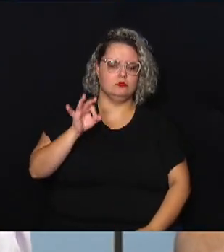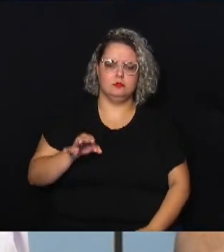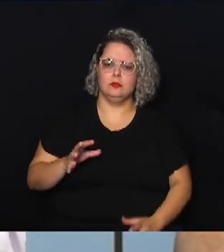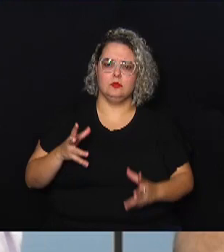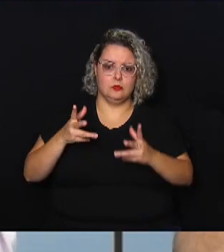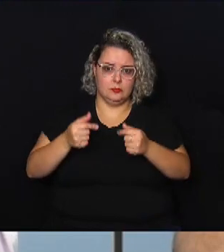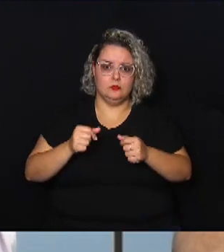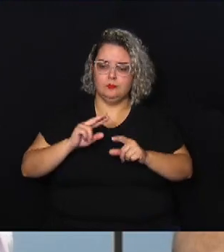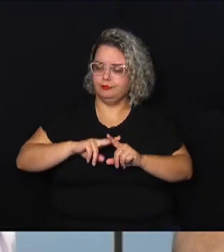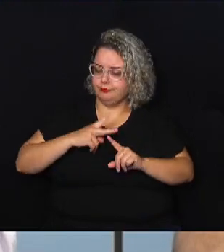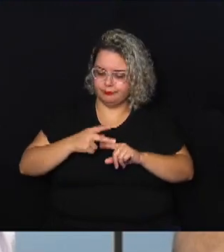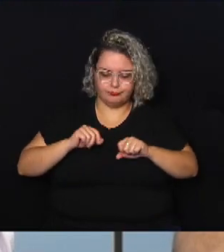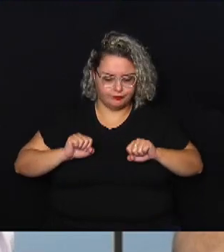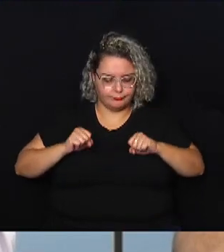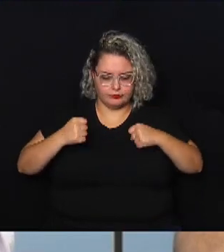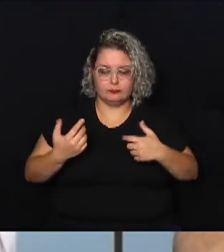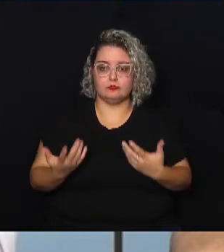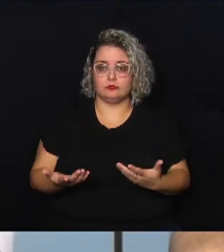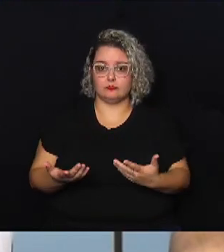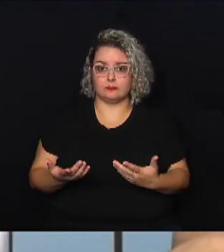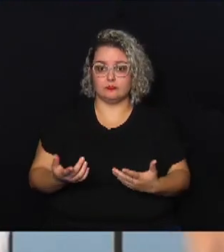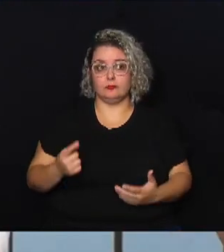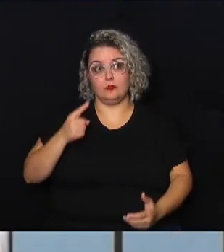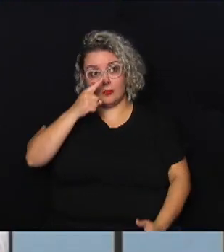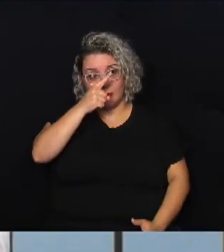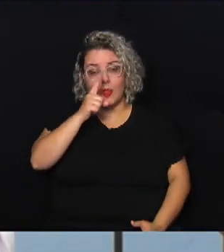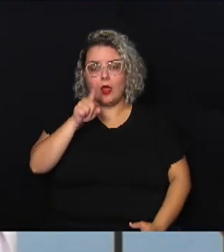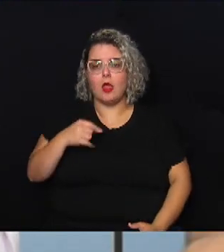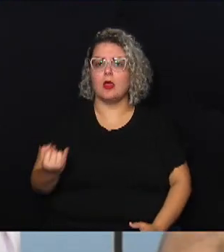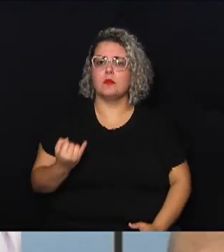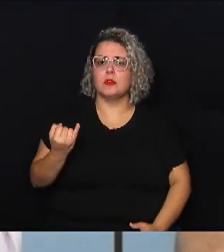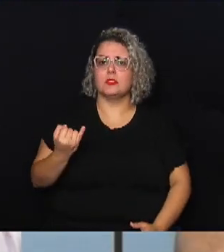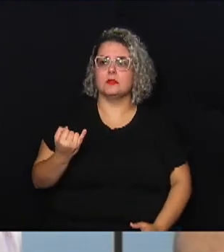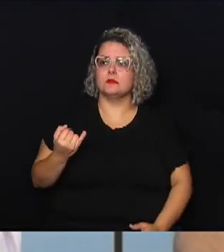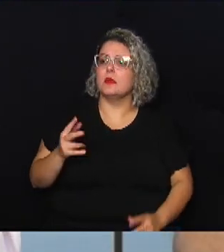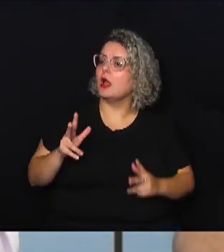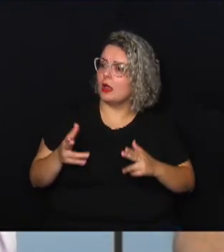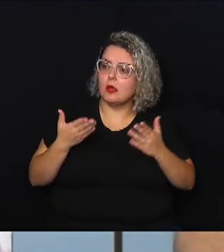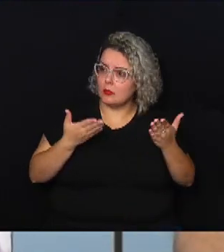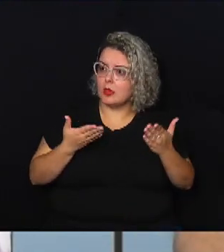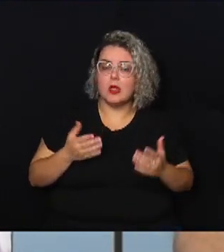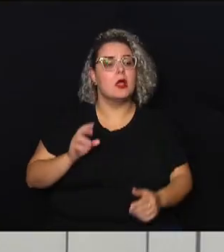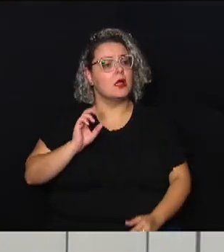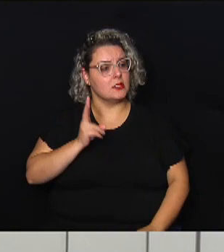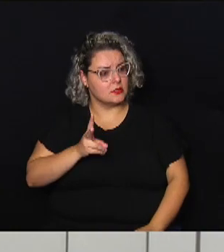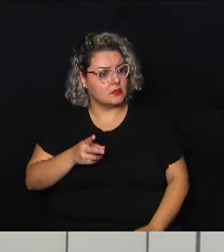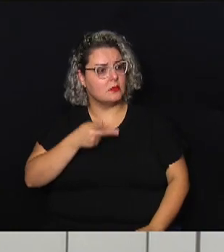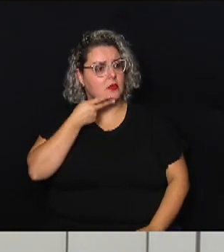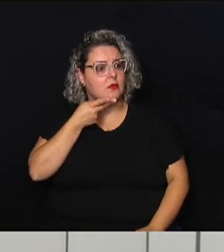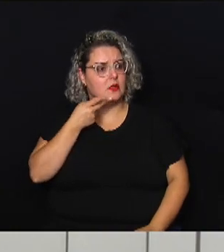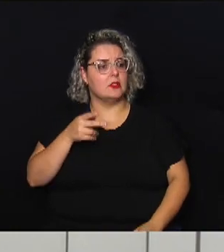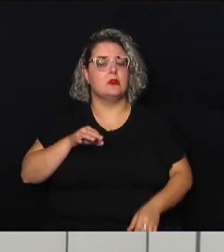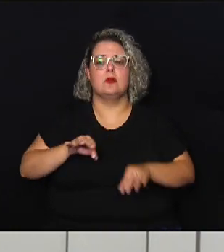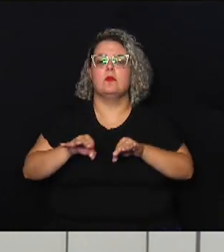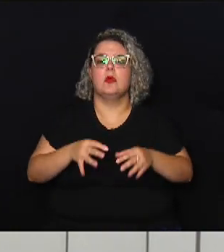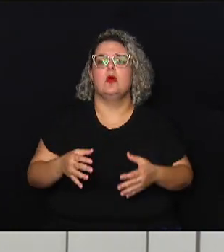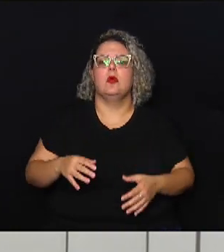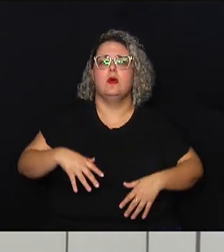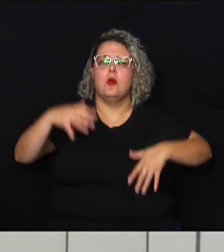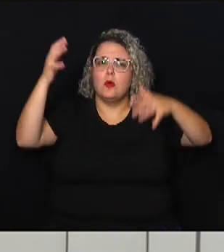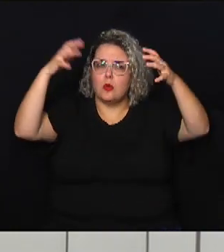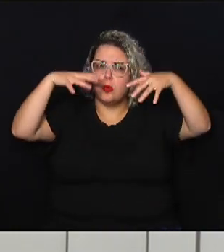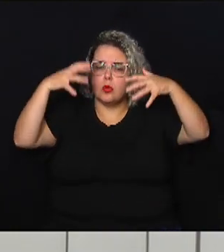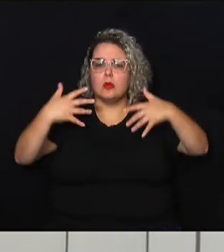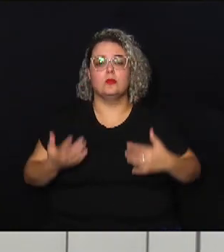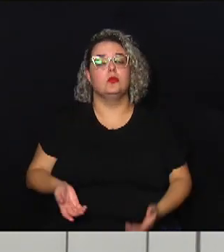vão se desdobrar mas para lá é importante importante em situações como essa é a gente sempre fala naquela operação verão que também parte do